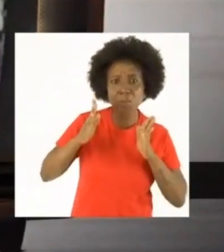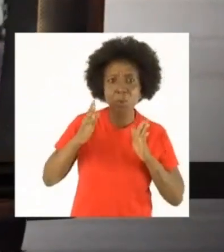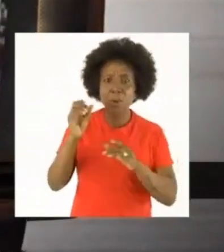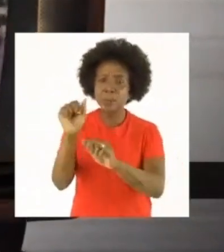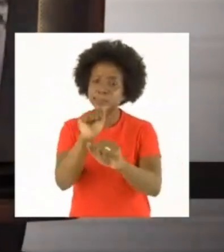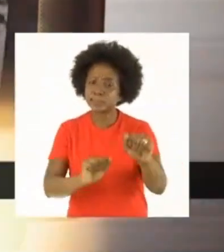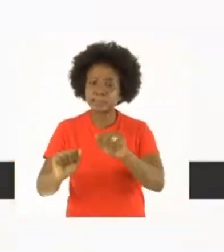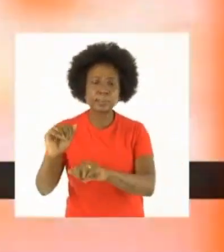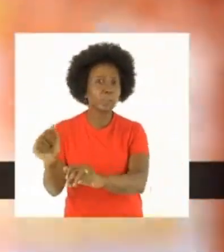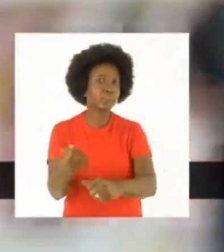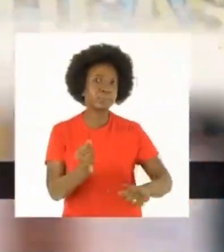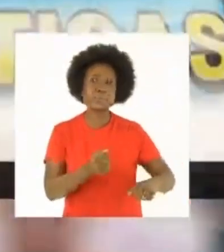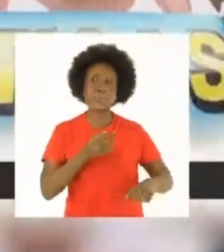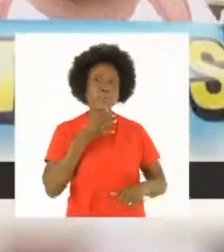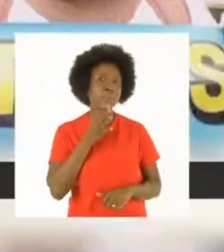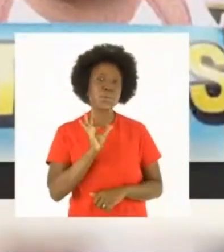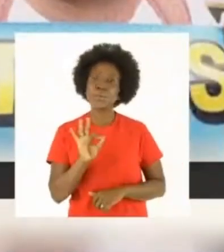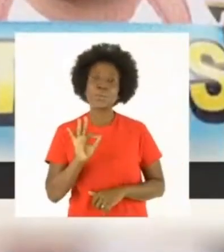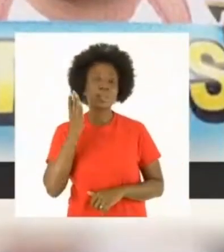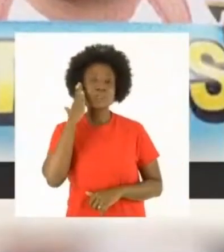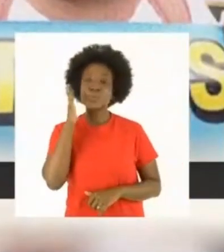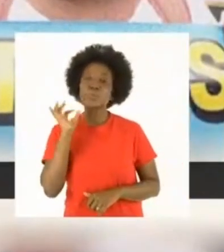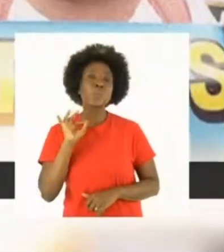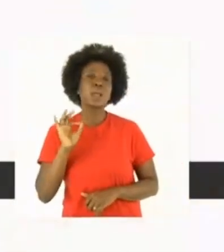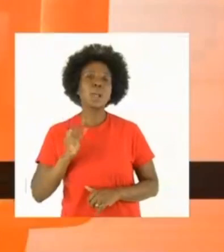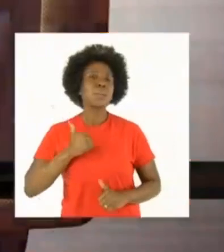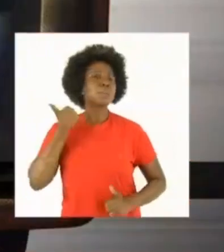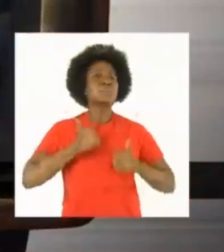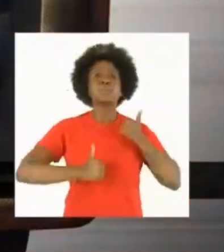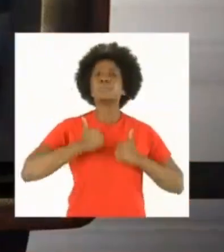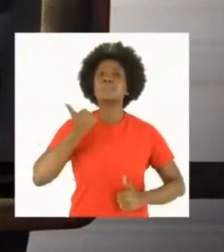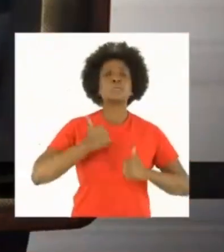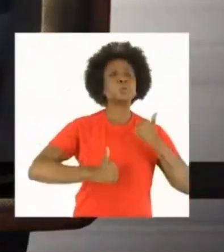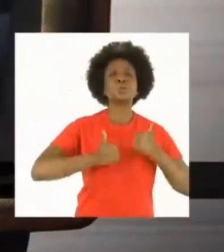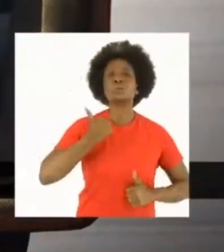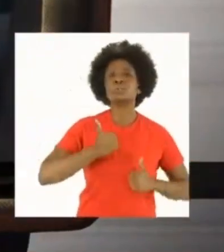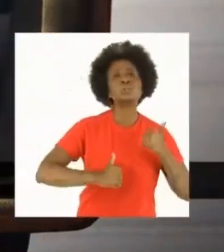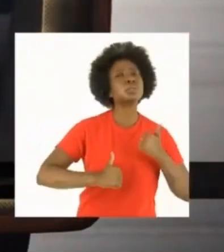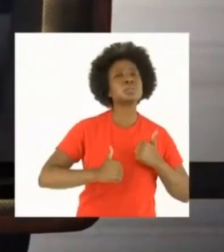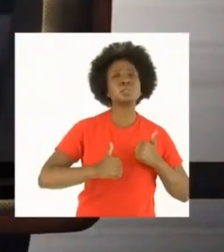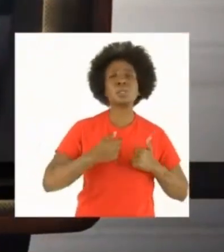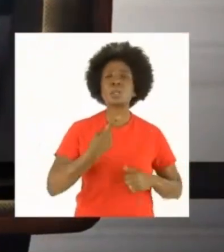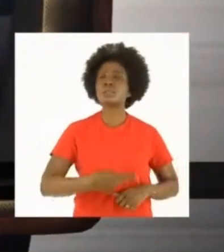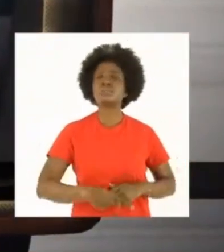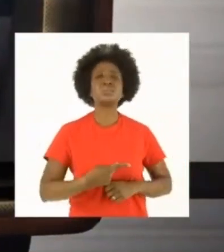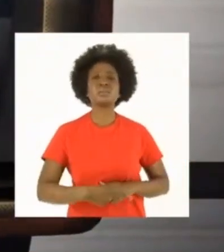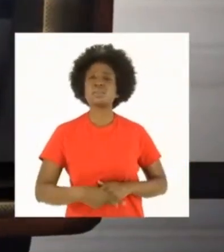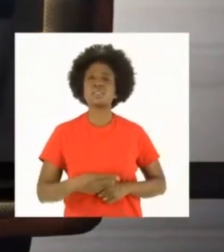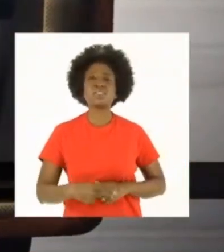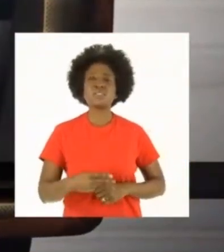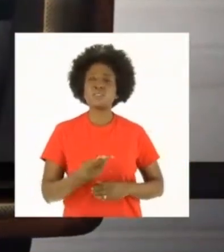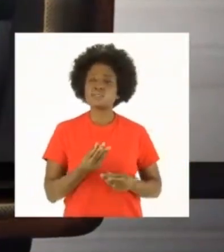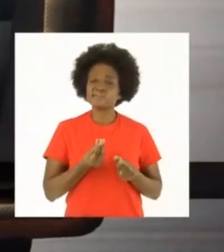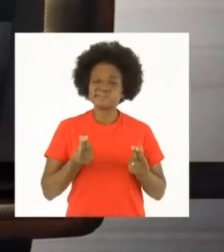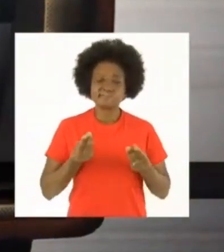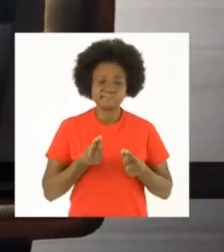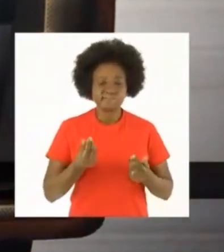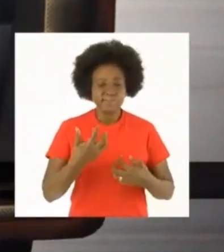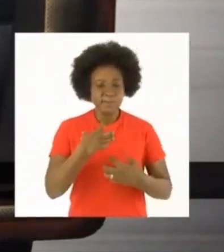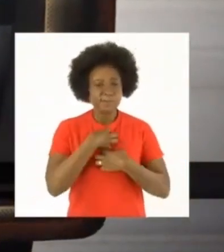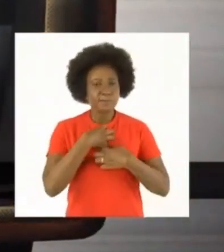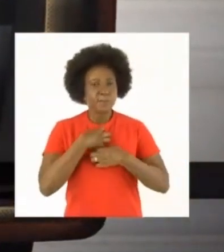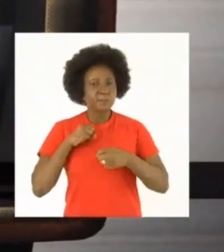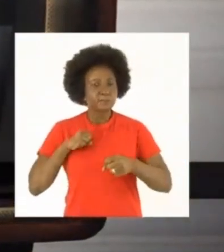Cadê a deputada? Onde é que ela está? Ninguém me viu, não sabe? Não é demagogia estar aqui É algo